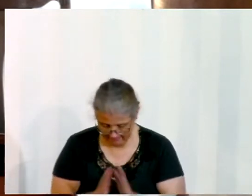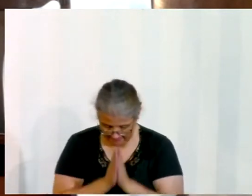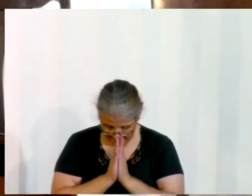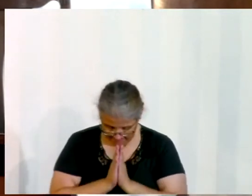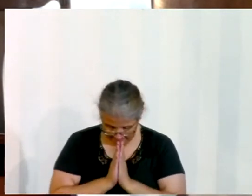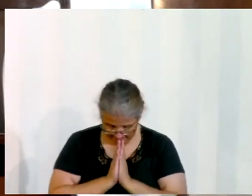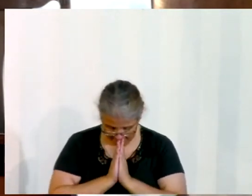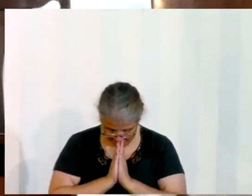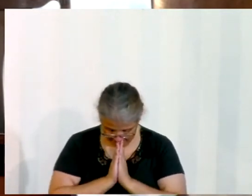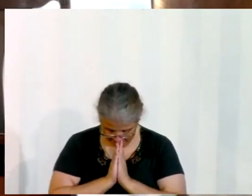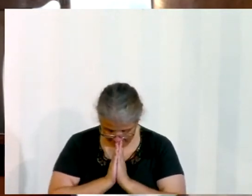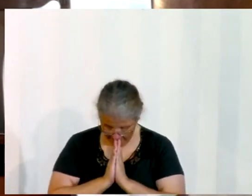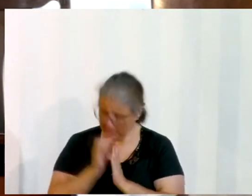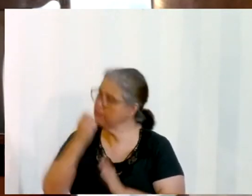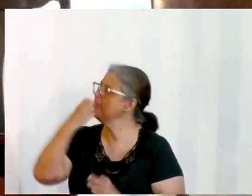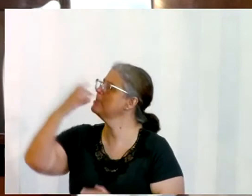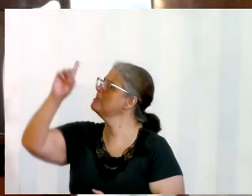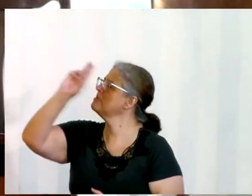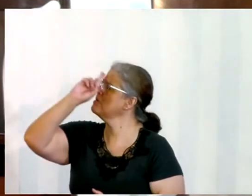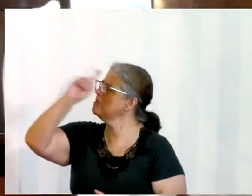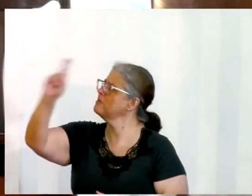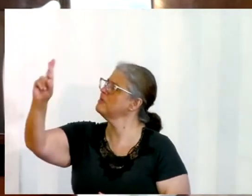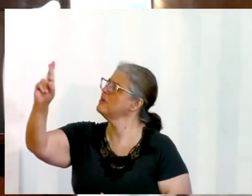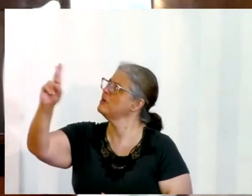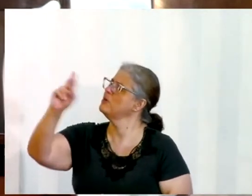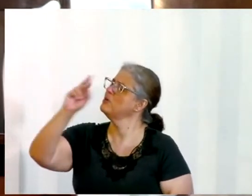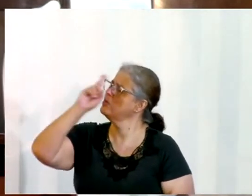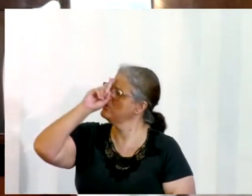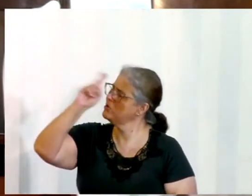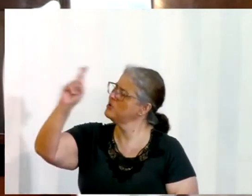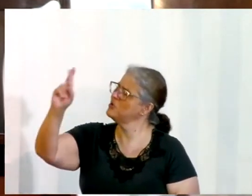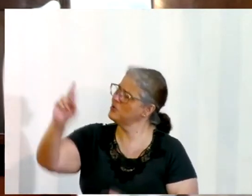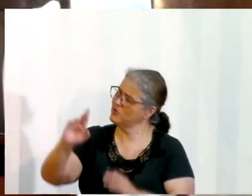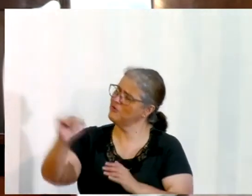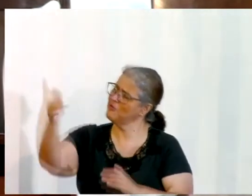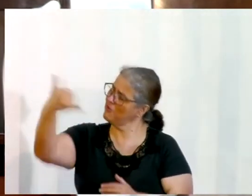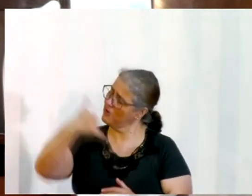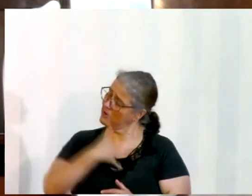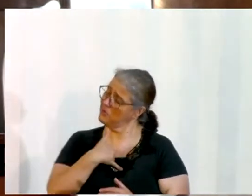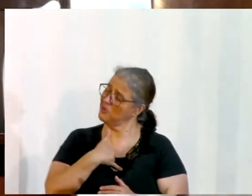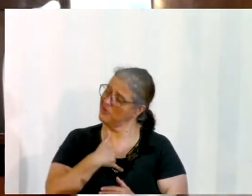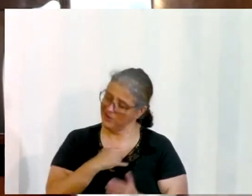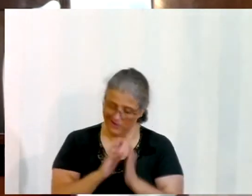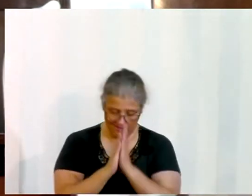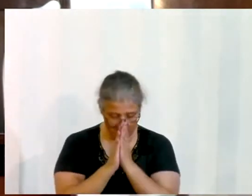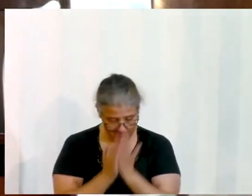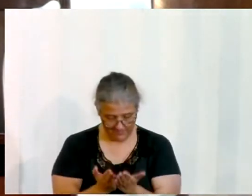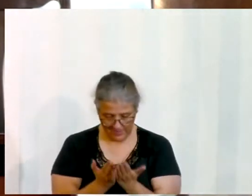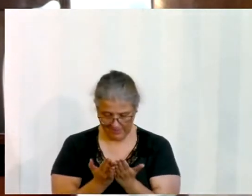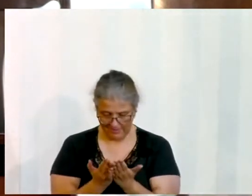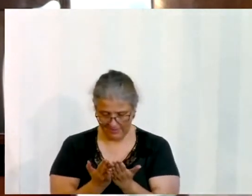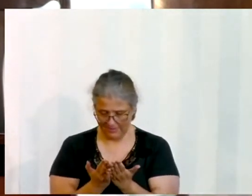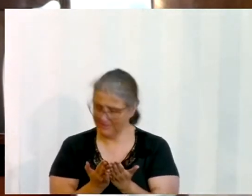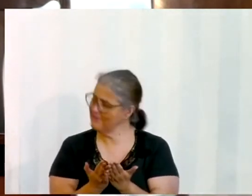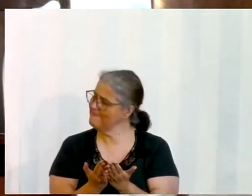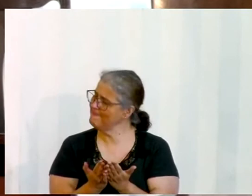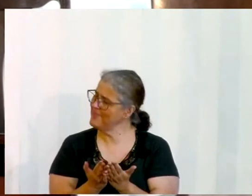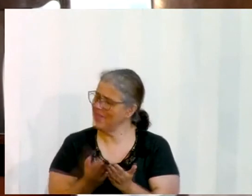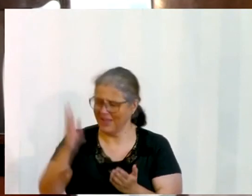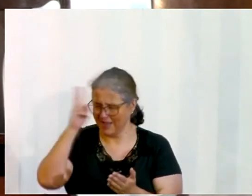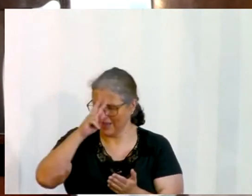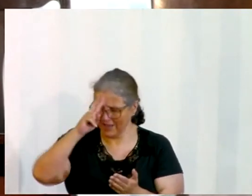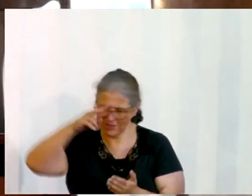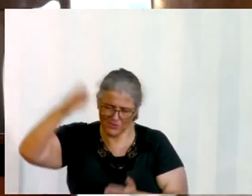falou ao nosso coração, através da Tua palavra, a história do Teu povo no passado,